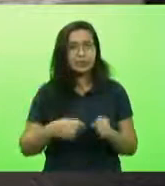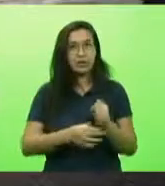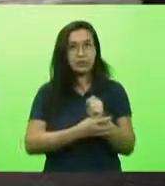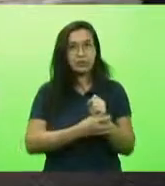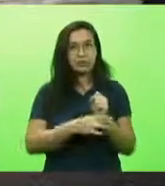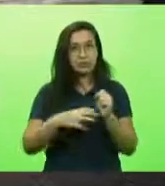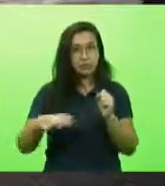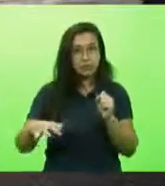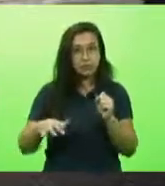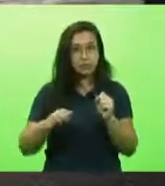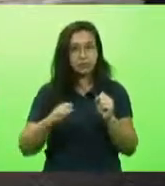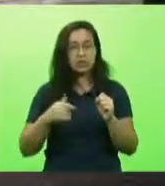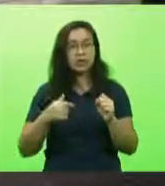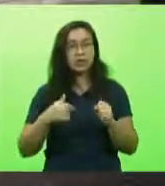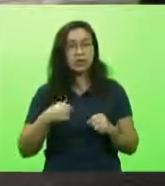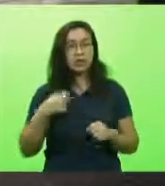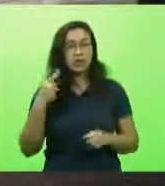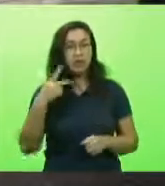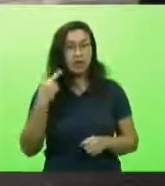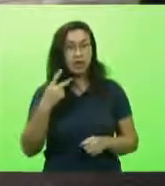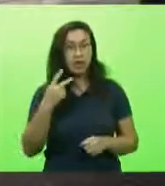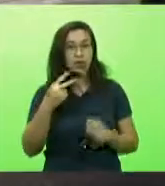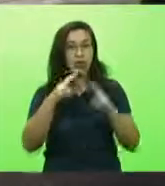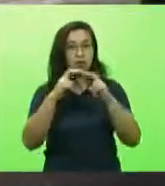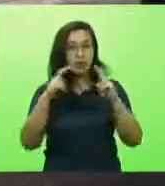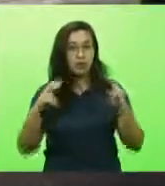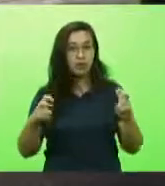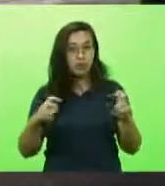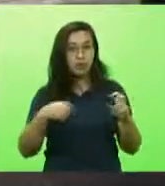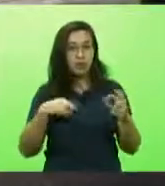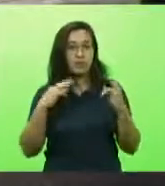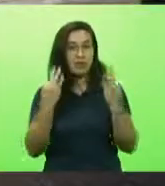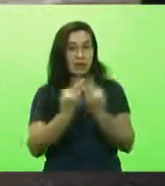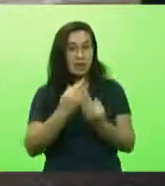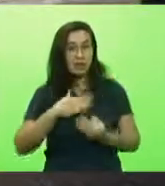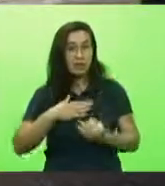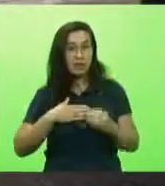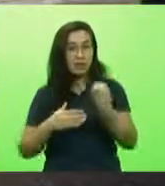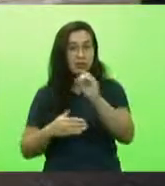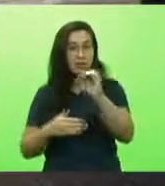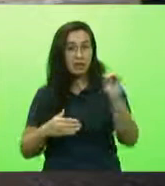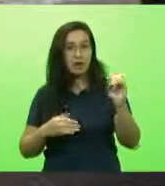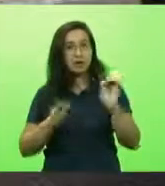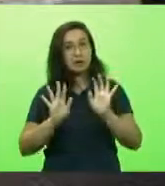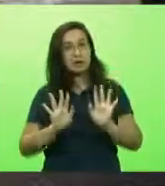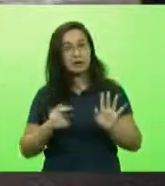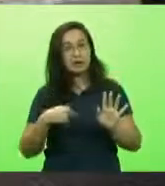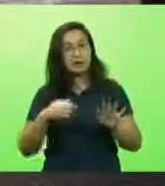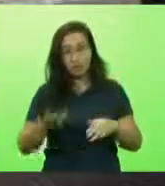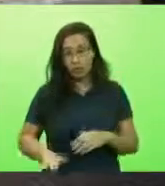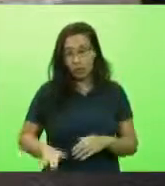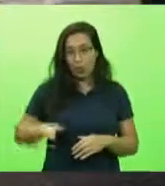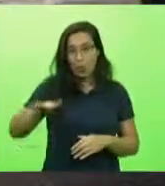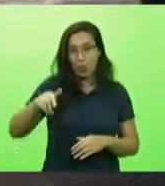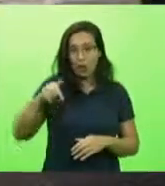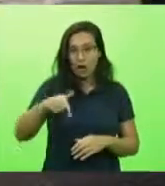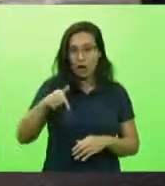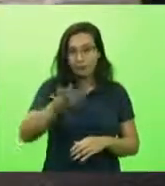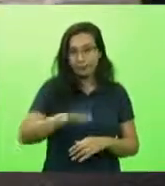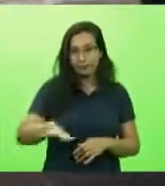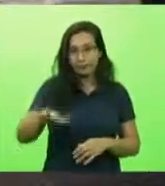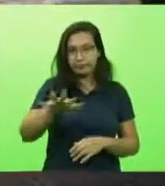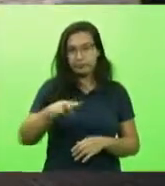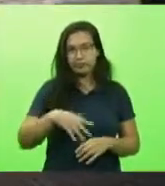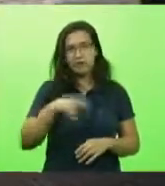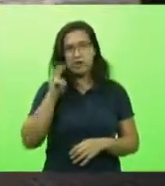Florianópolis, minha família é do Oeste, mas eu cresci aqui na região. e desde sempre acompanhei o belo